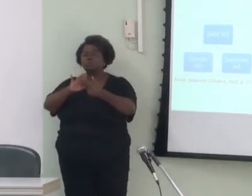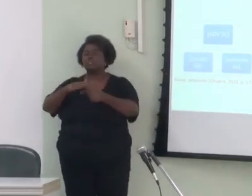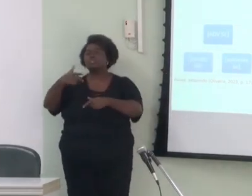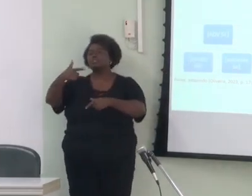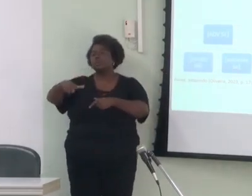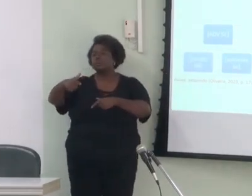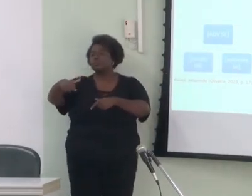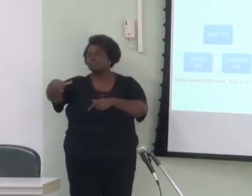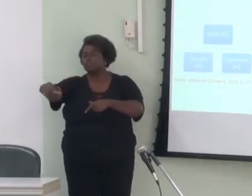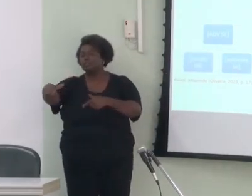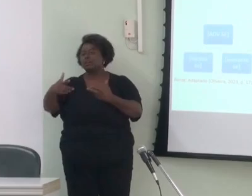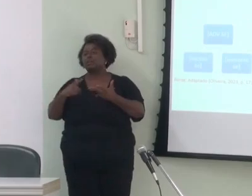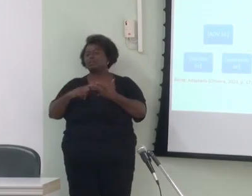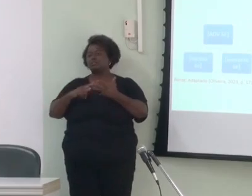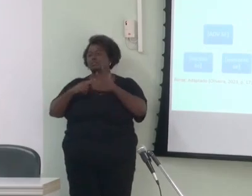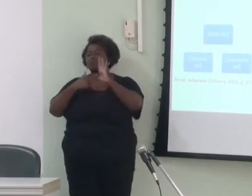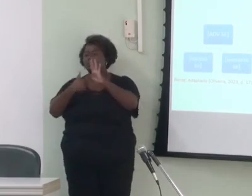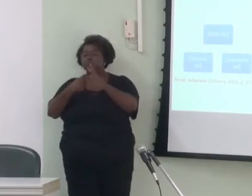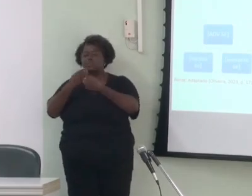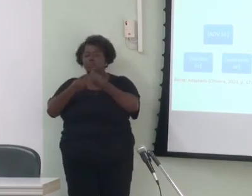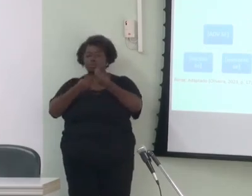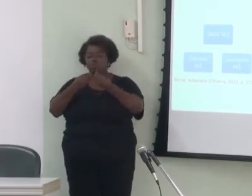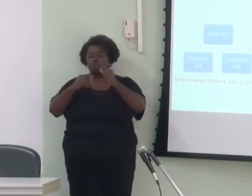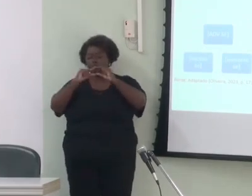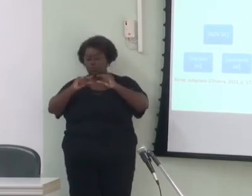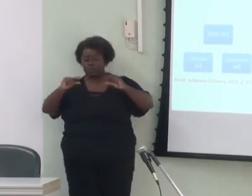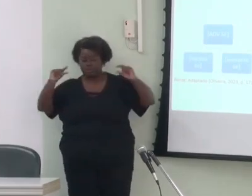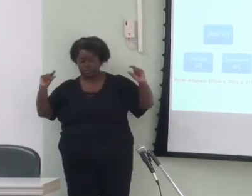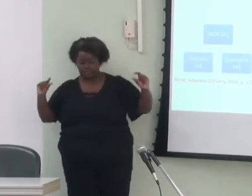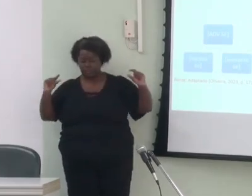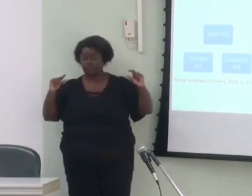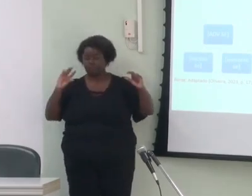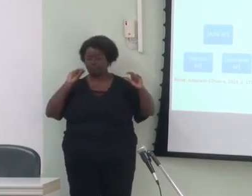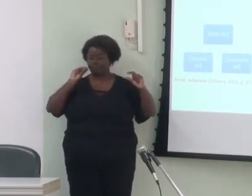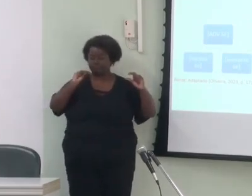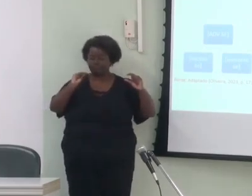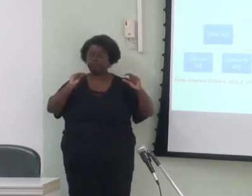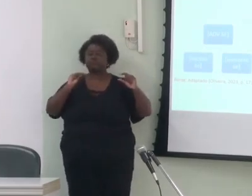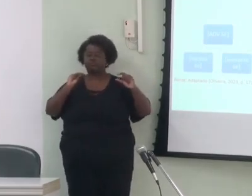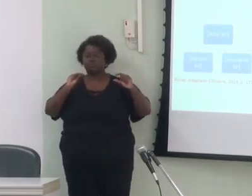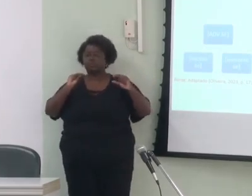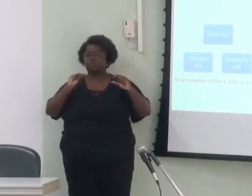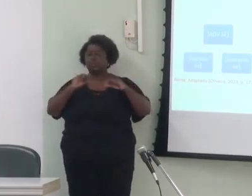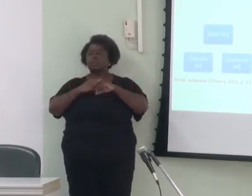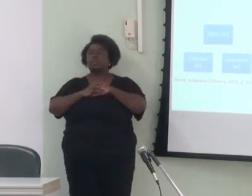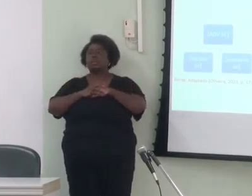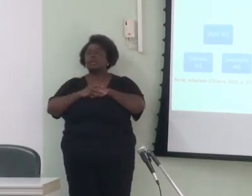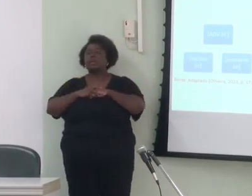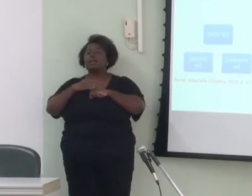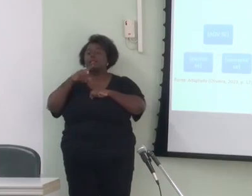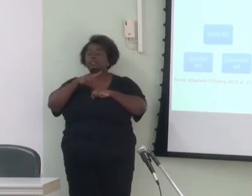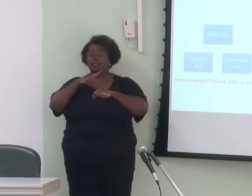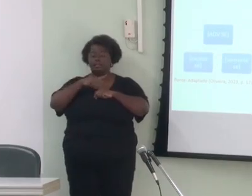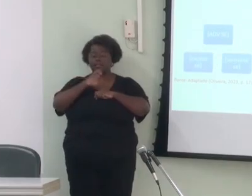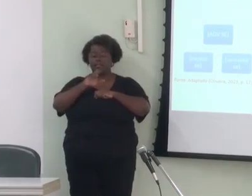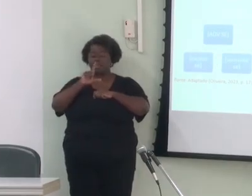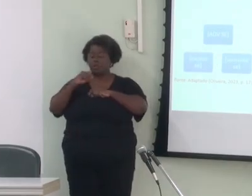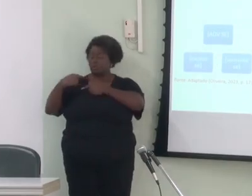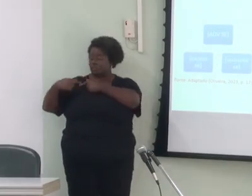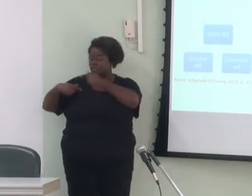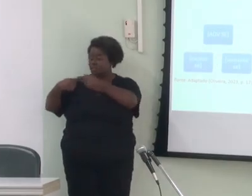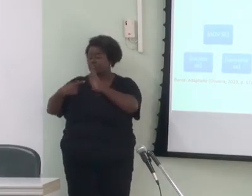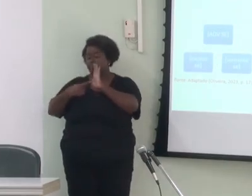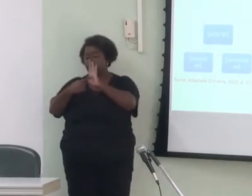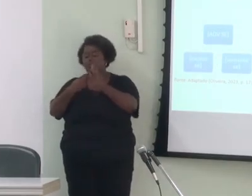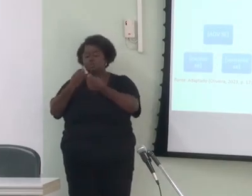relação circunstancial entre orações na organização vertical da rede dos conectores elos de herança se especificam um padrão de